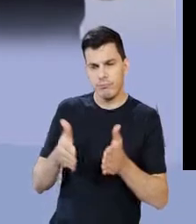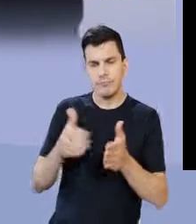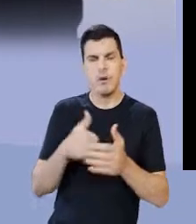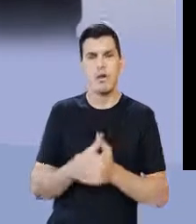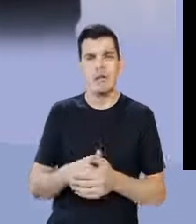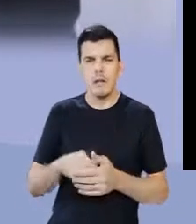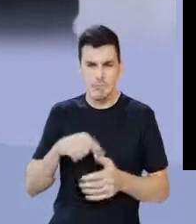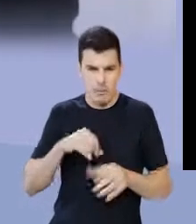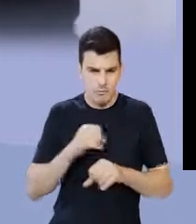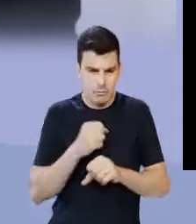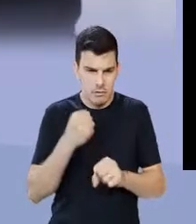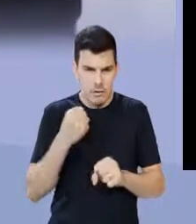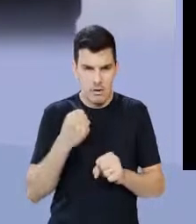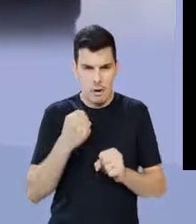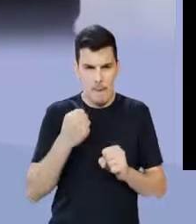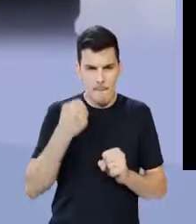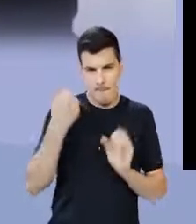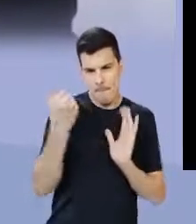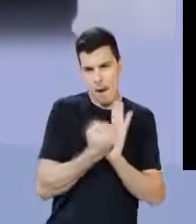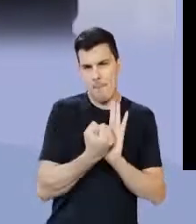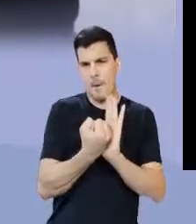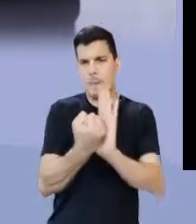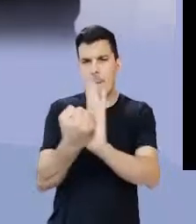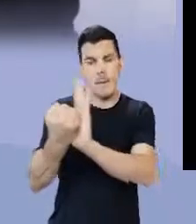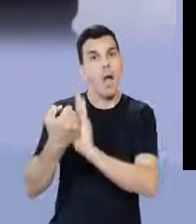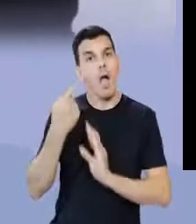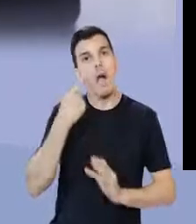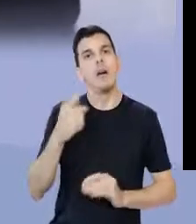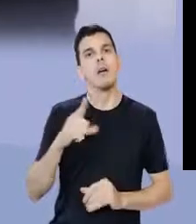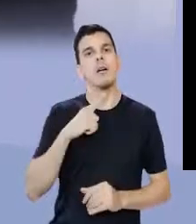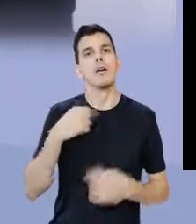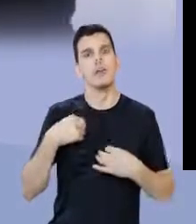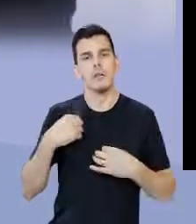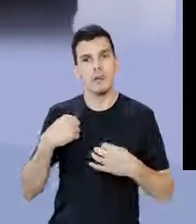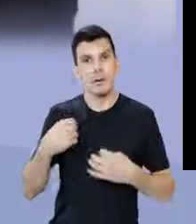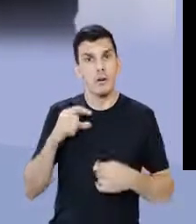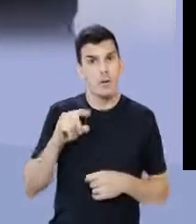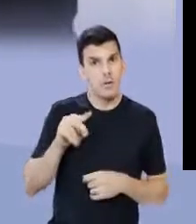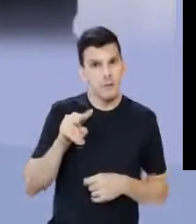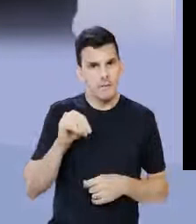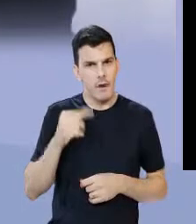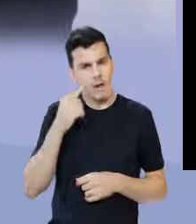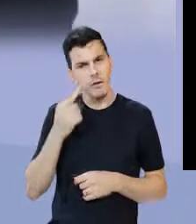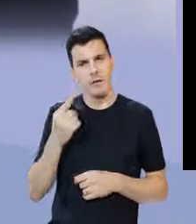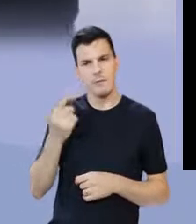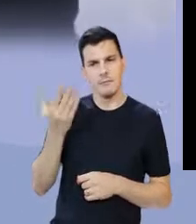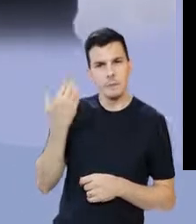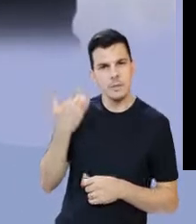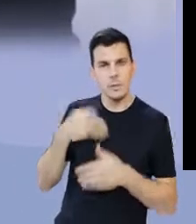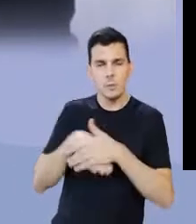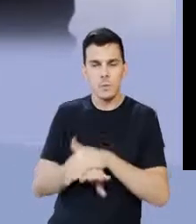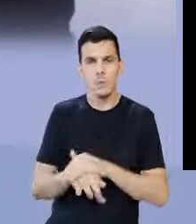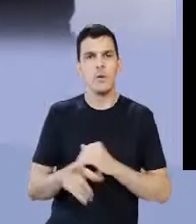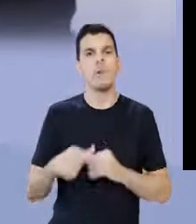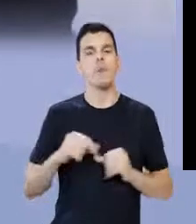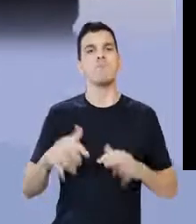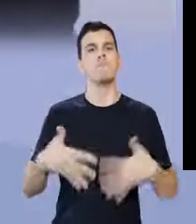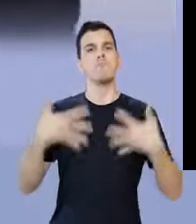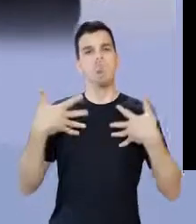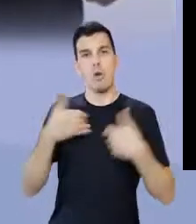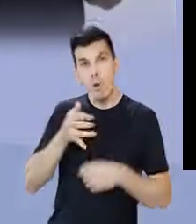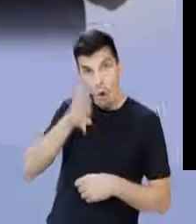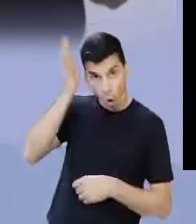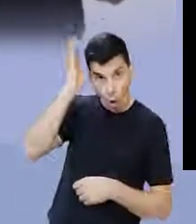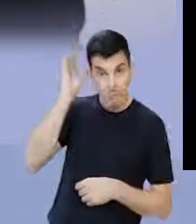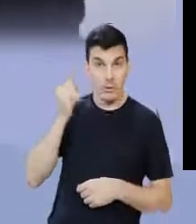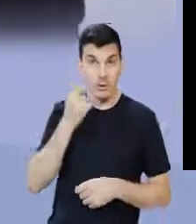Francisco, ornada, com estátua, de César, Augusto, trajando, servirá o culto do antigo, e a glória, do